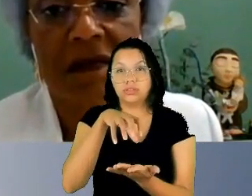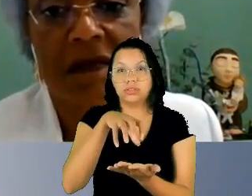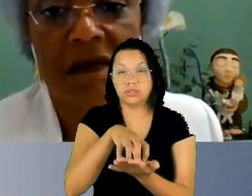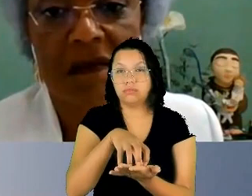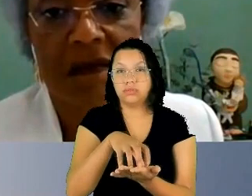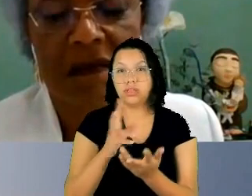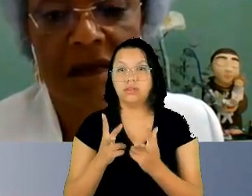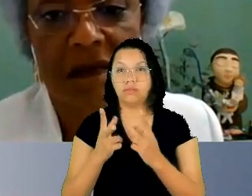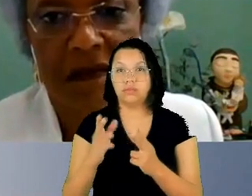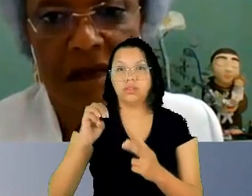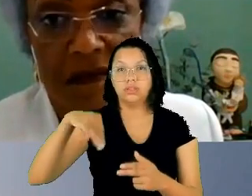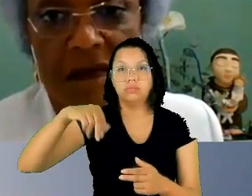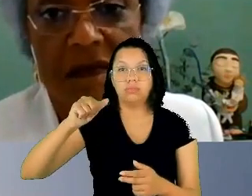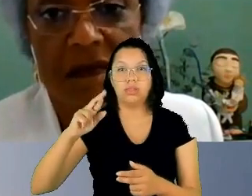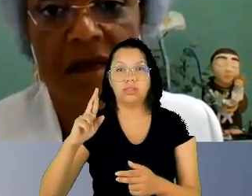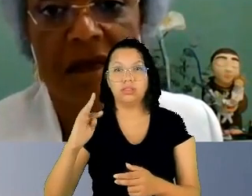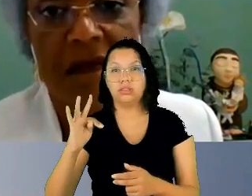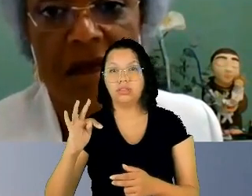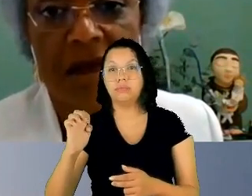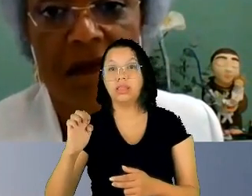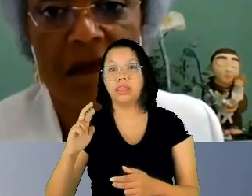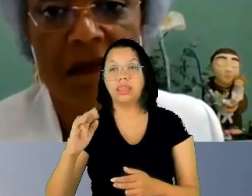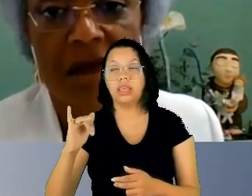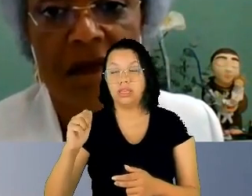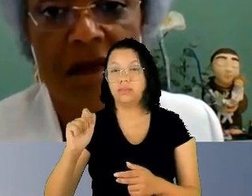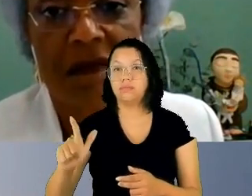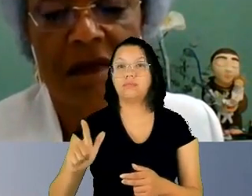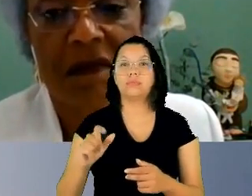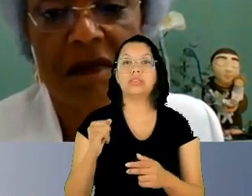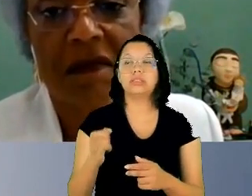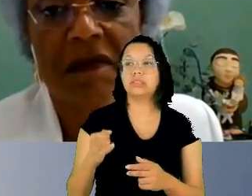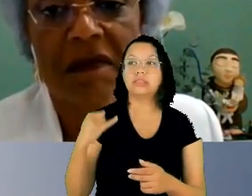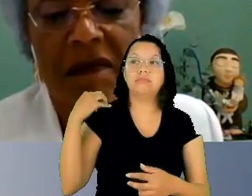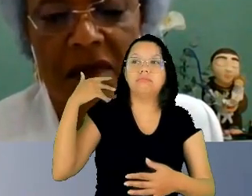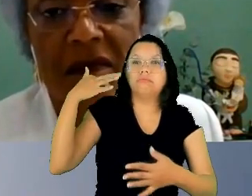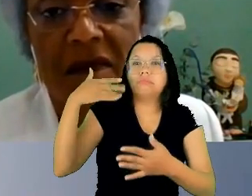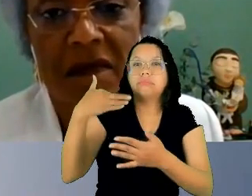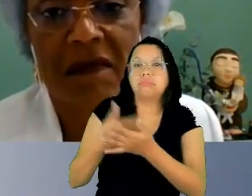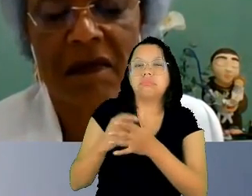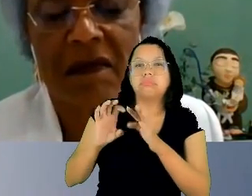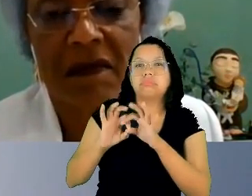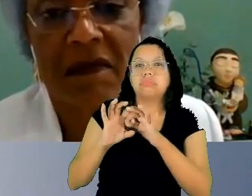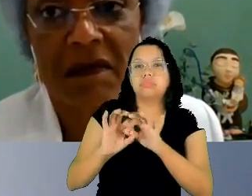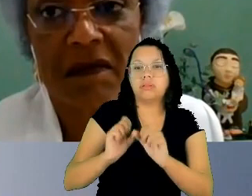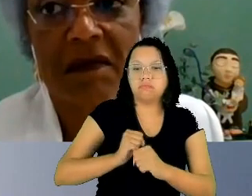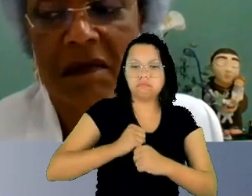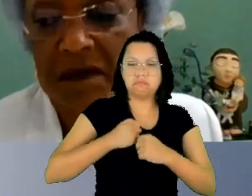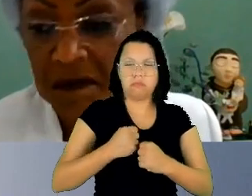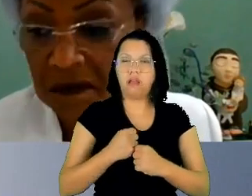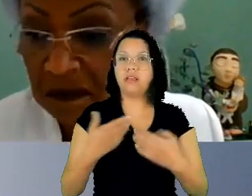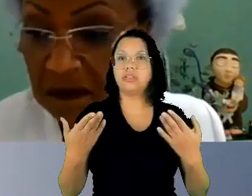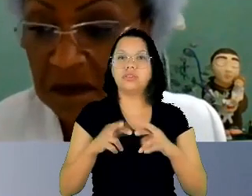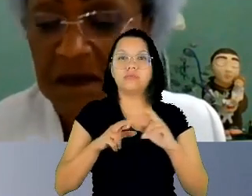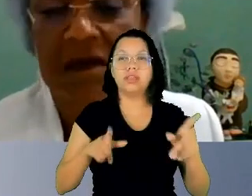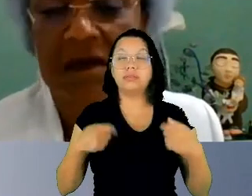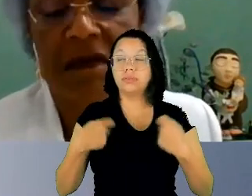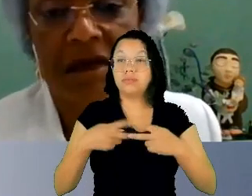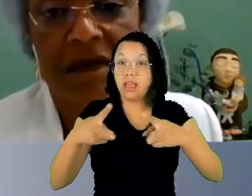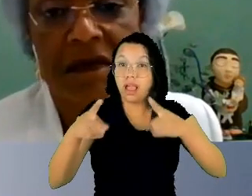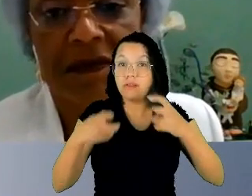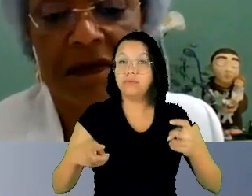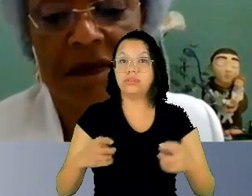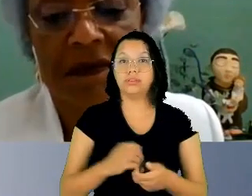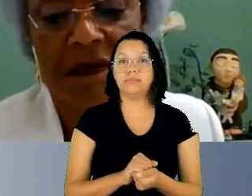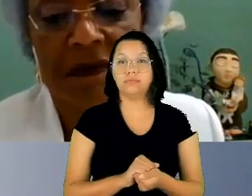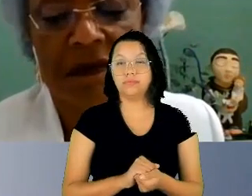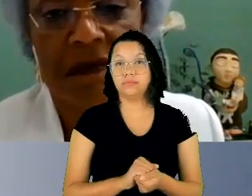históricos sociais e culturais se impõem essa diferença é preciso reconhecer essa diferença para dar valor central à